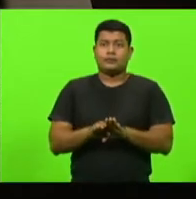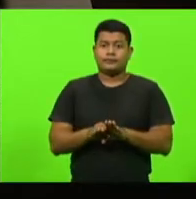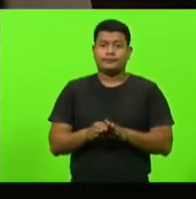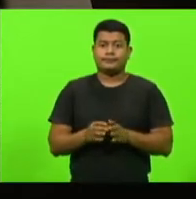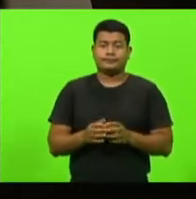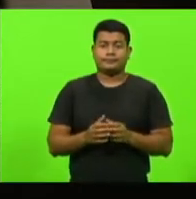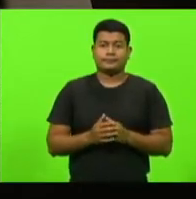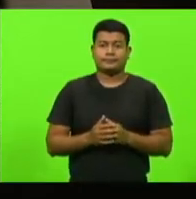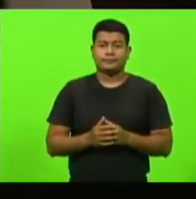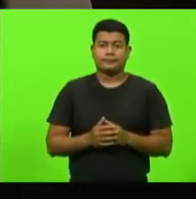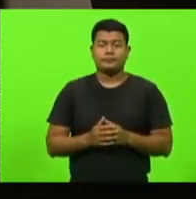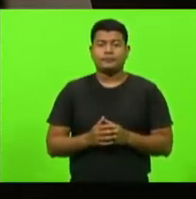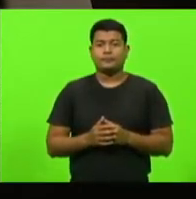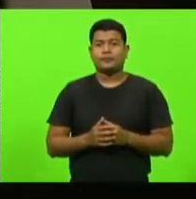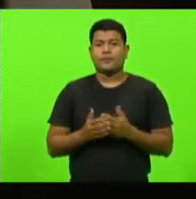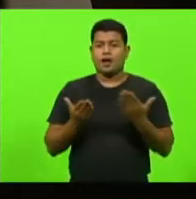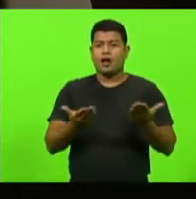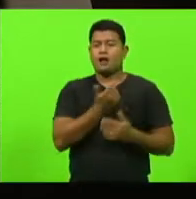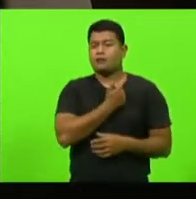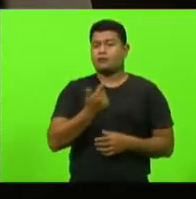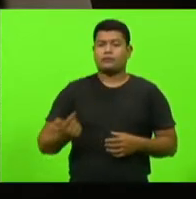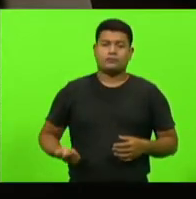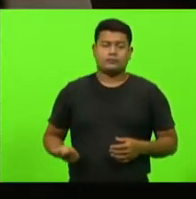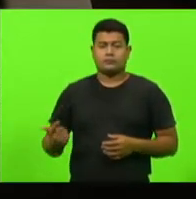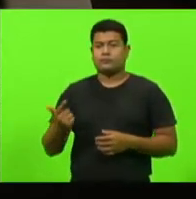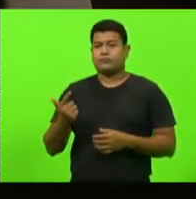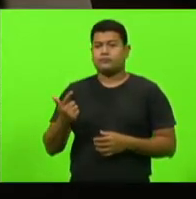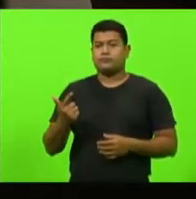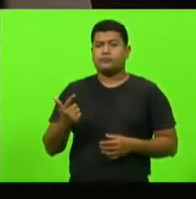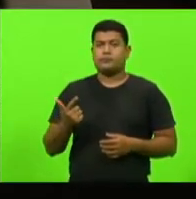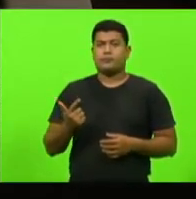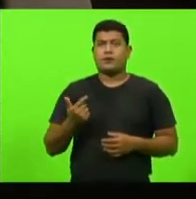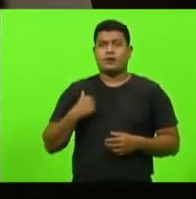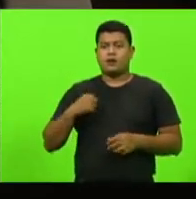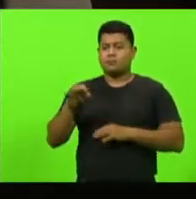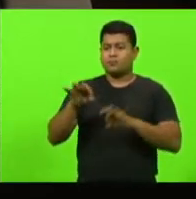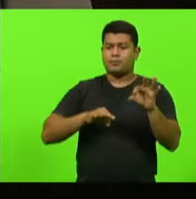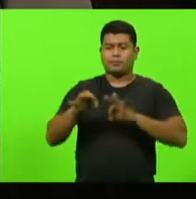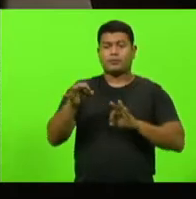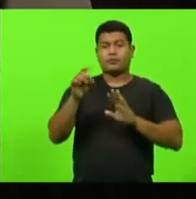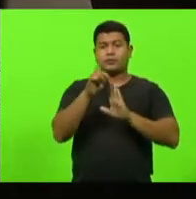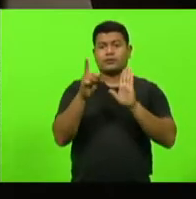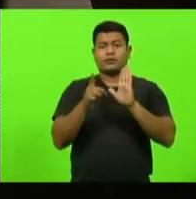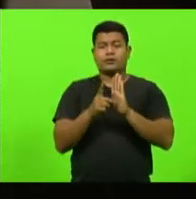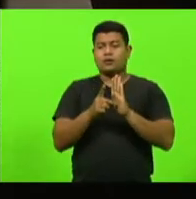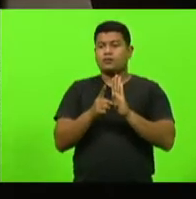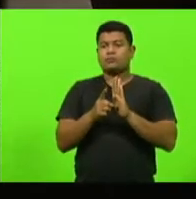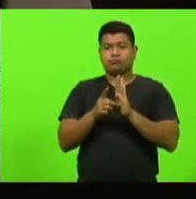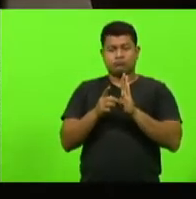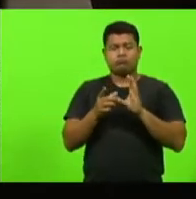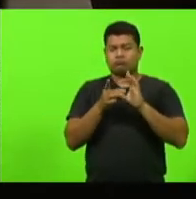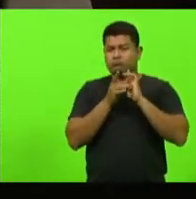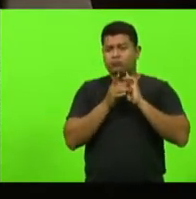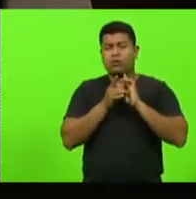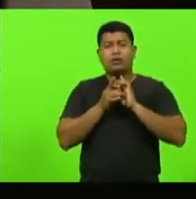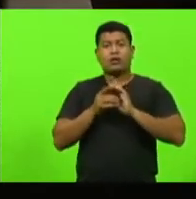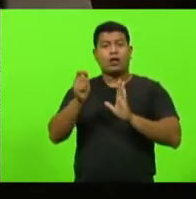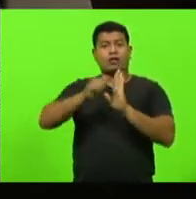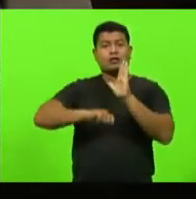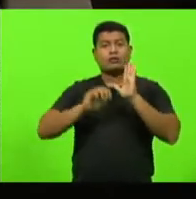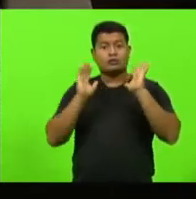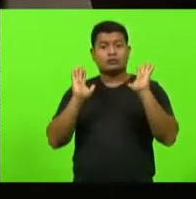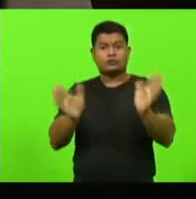não adianta o governador, deputado Ivan, lá fazer um decreto e deixar Deus dará, porque os pais estão passando